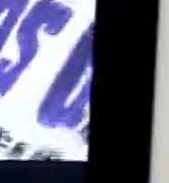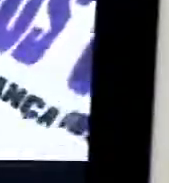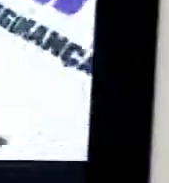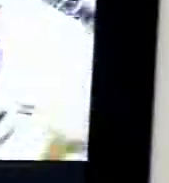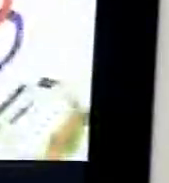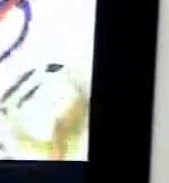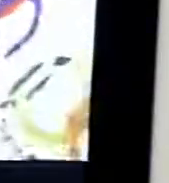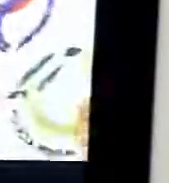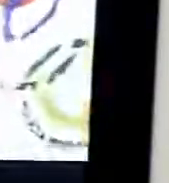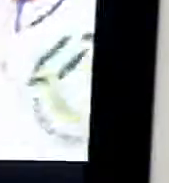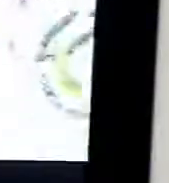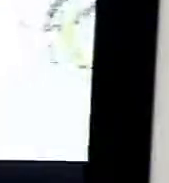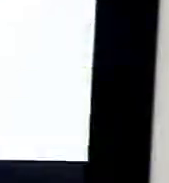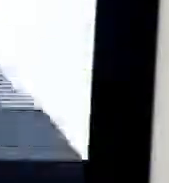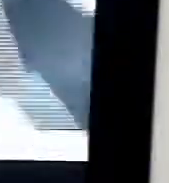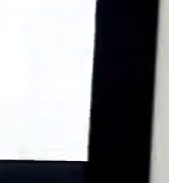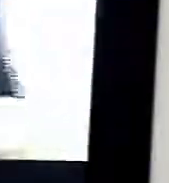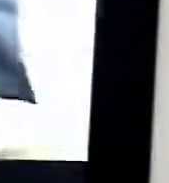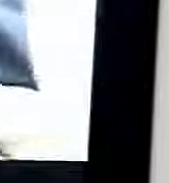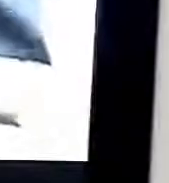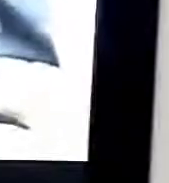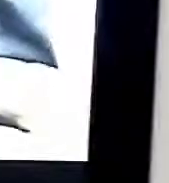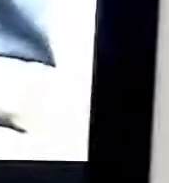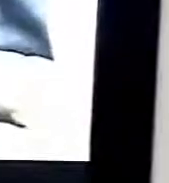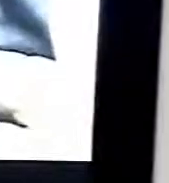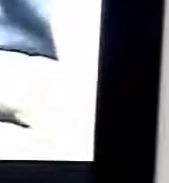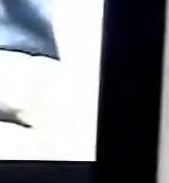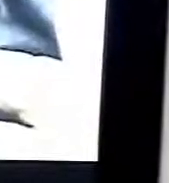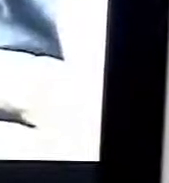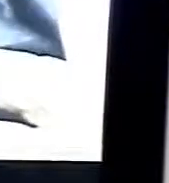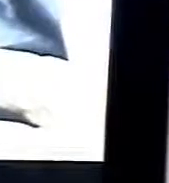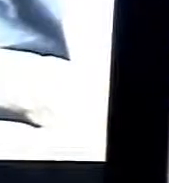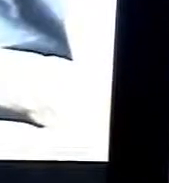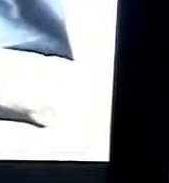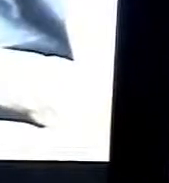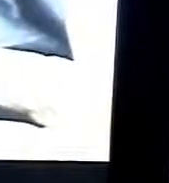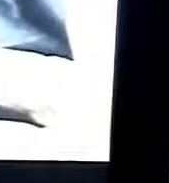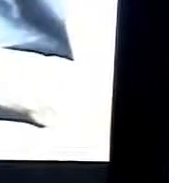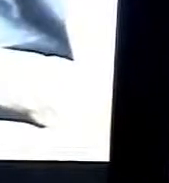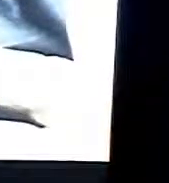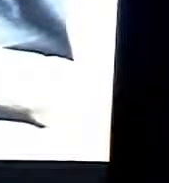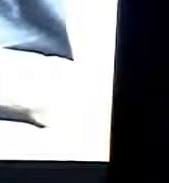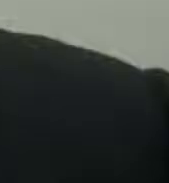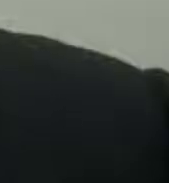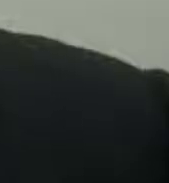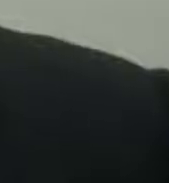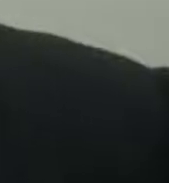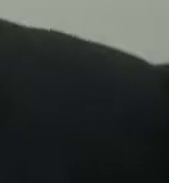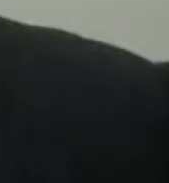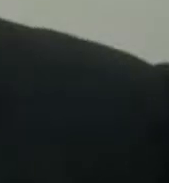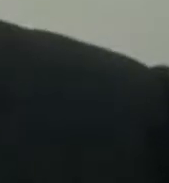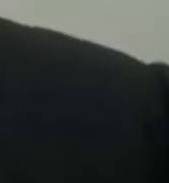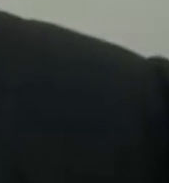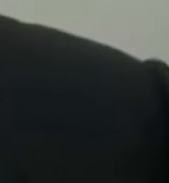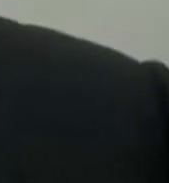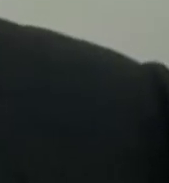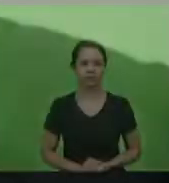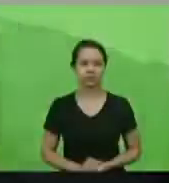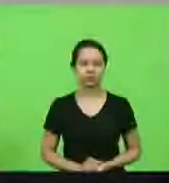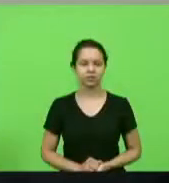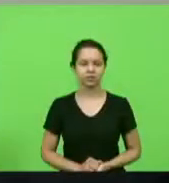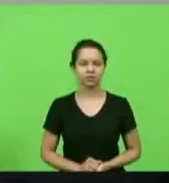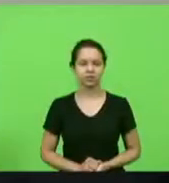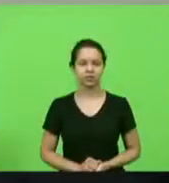ajuda nós de verdade desculpa foi assim assim pode voltar para mim aqui por gentileza não diz